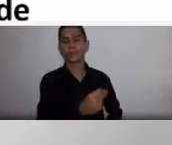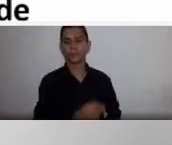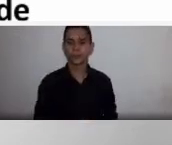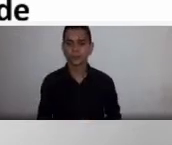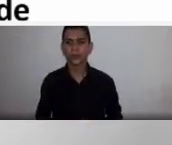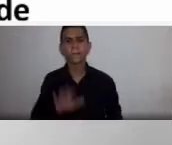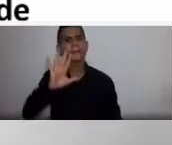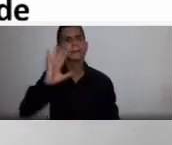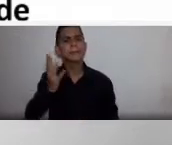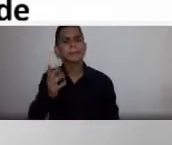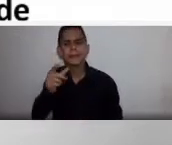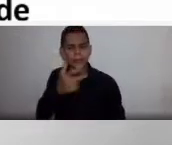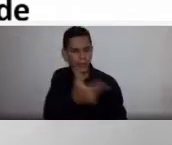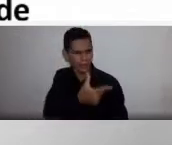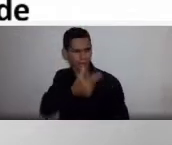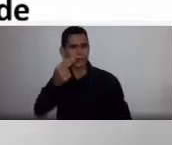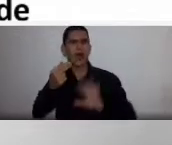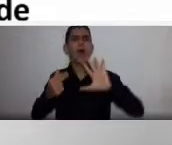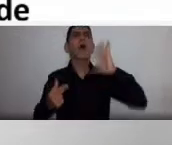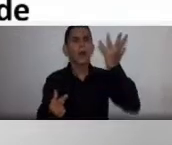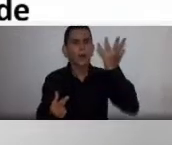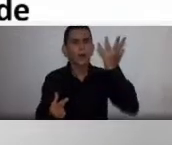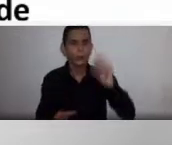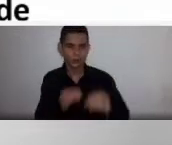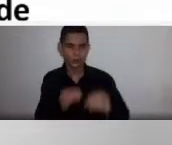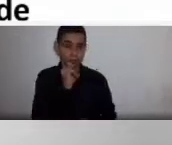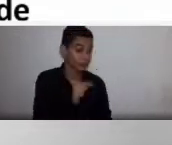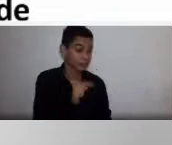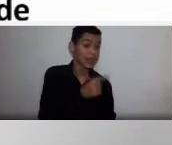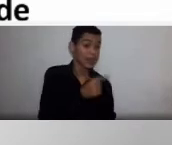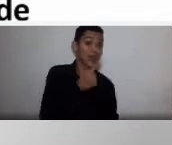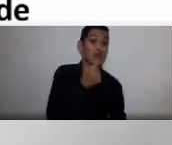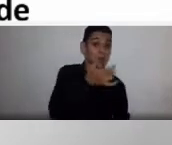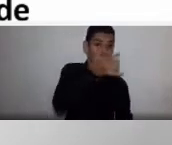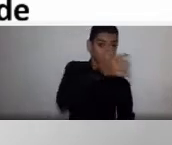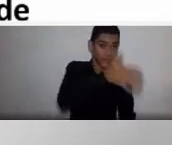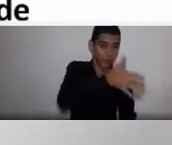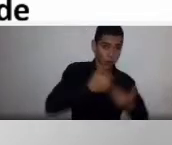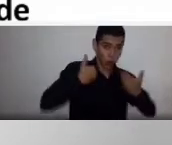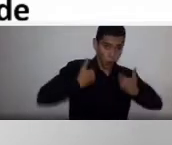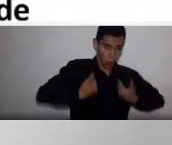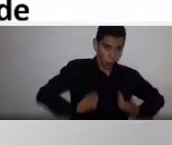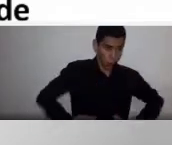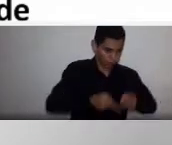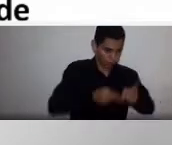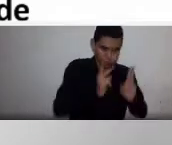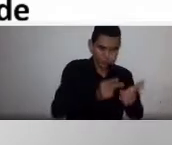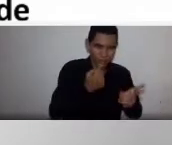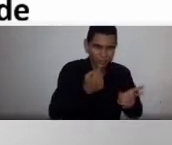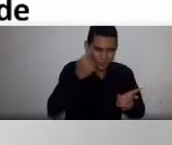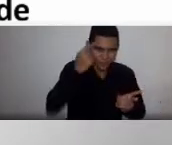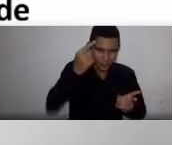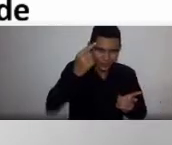que o sangue que permanece no paciente, aquele que fica no corpo, ele é um sangue diluído. Então, se o